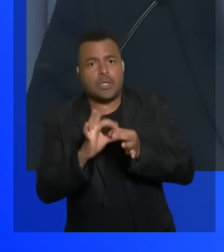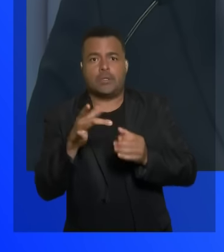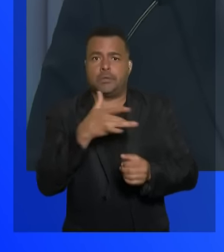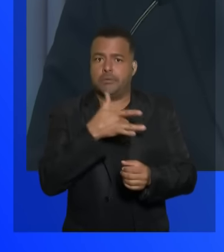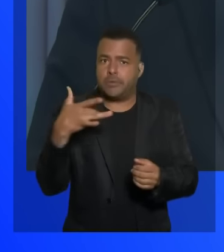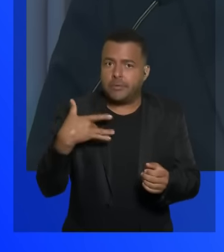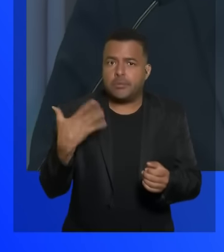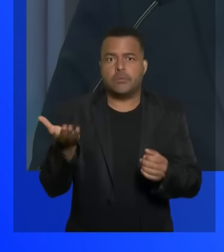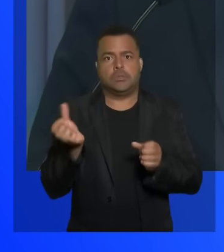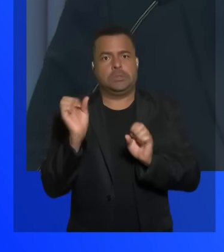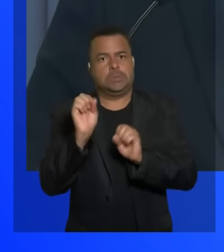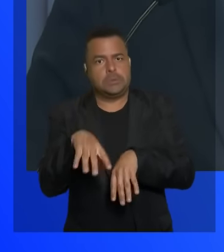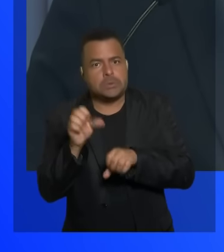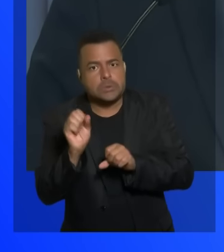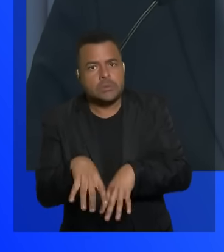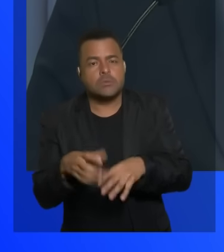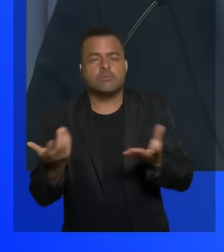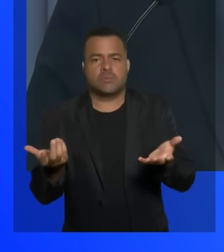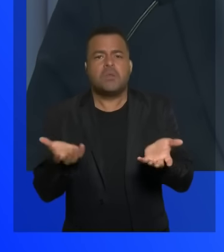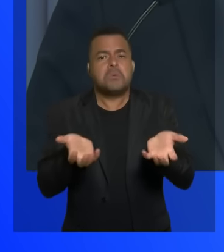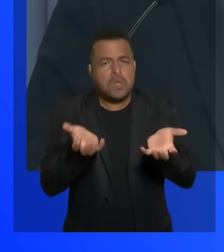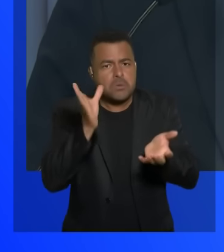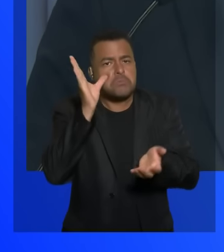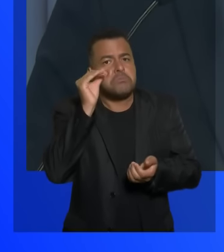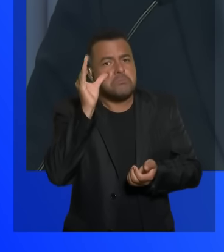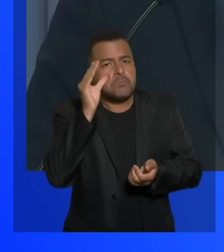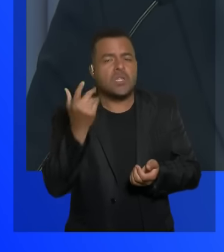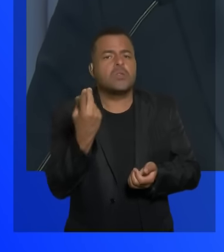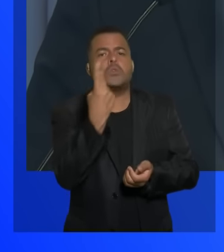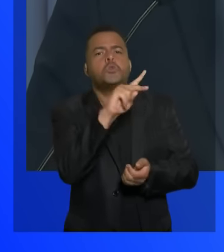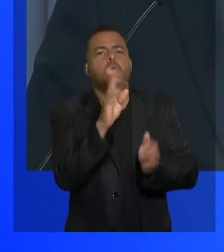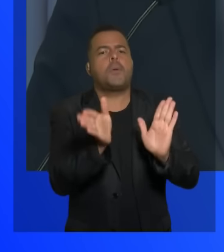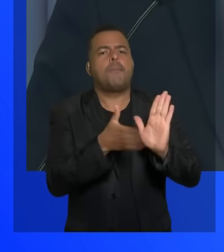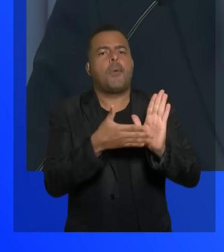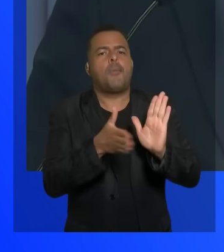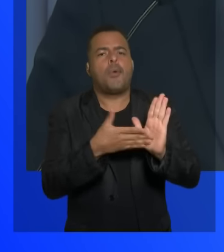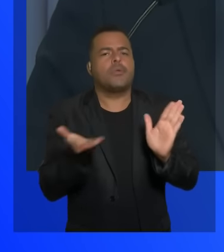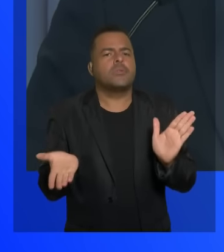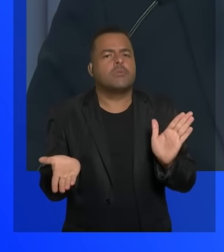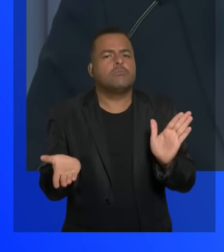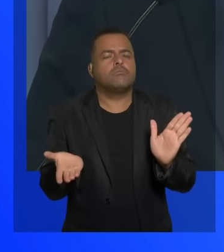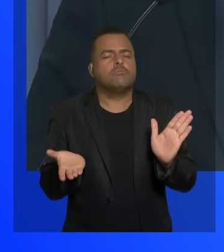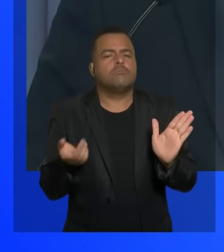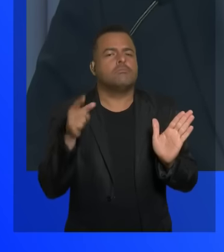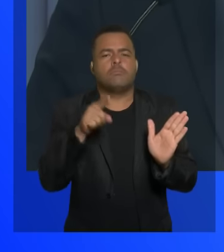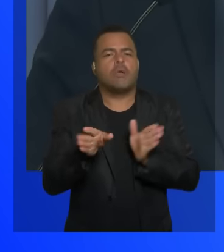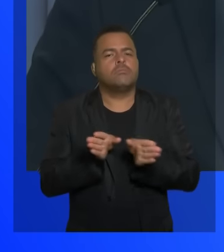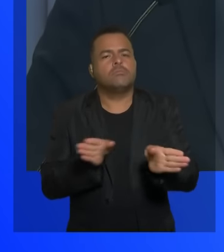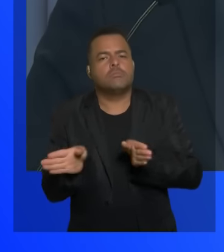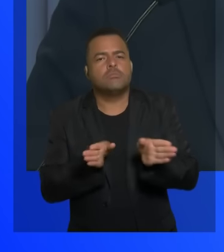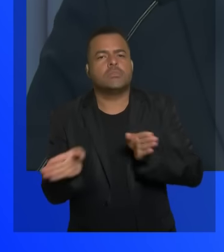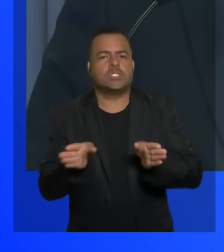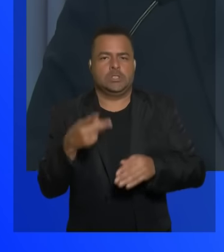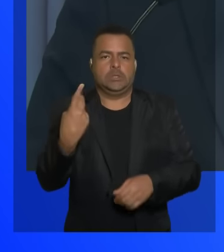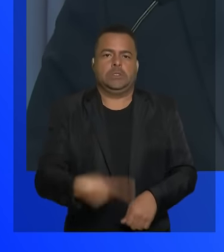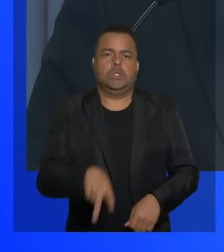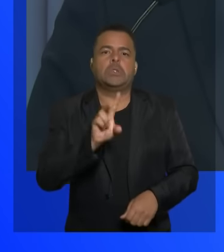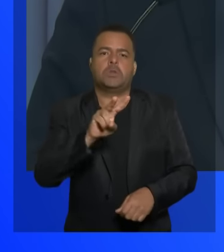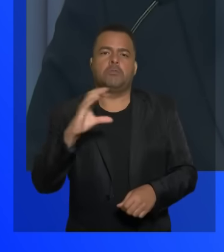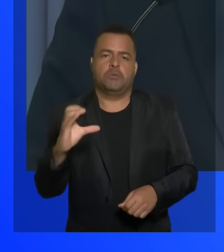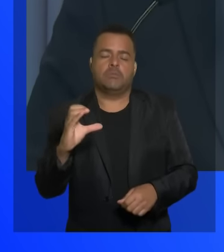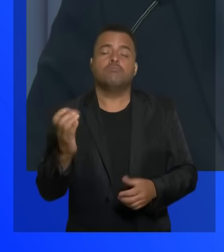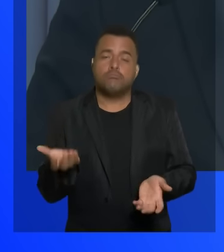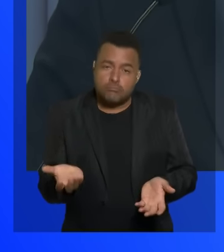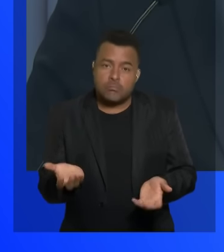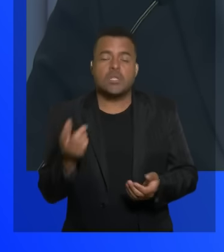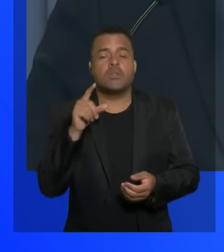à educação e eu gostaria de saber do senhor qual a sua proposta para a acessibilidade de Vitória da Conquista uma vez